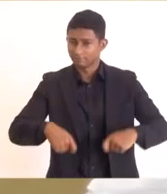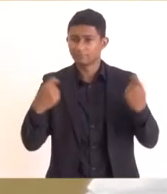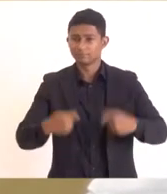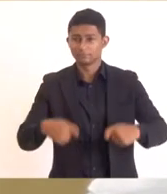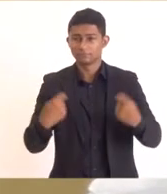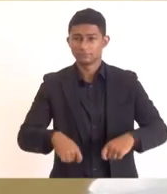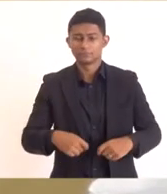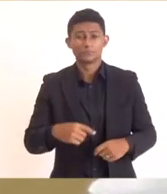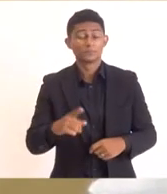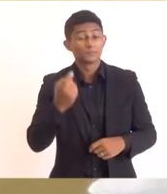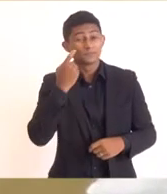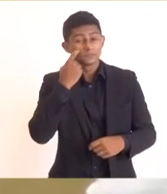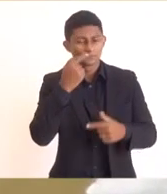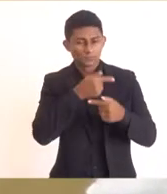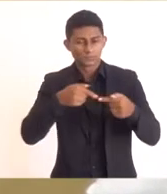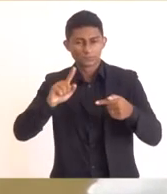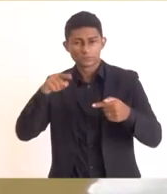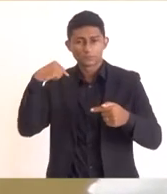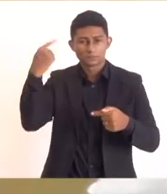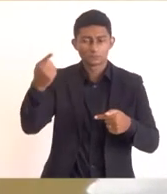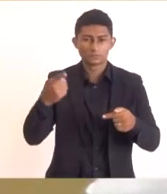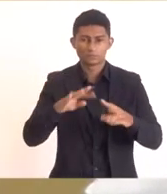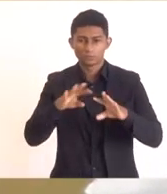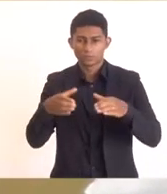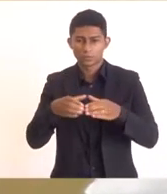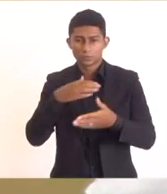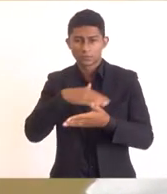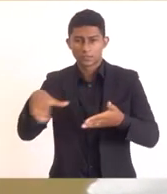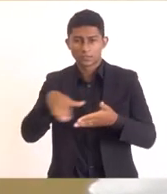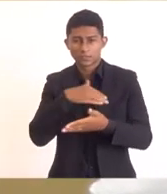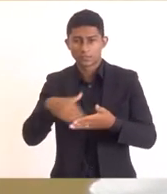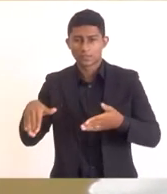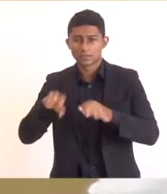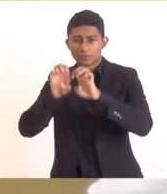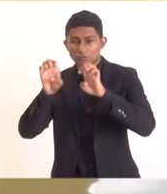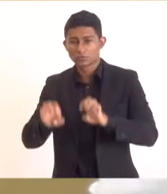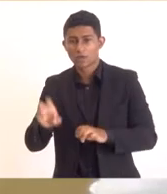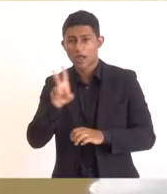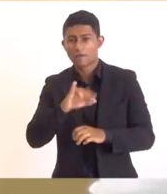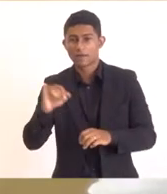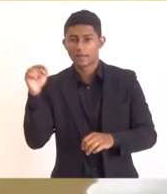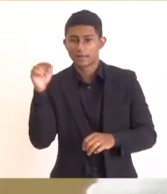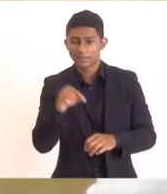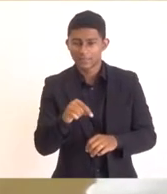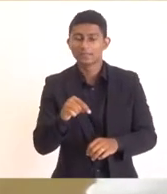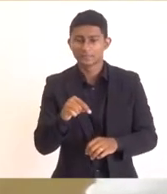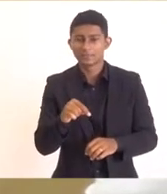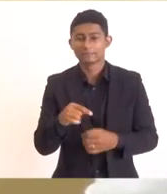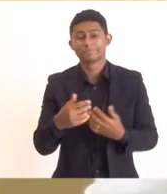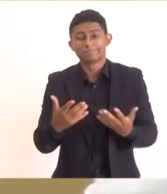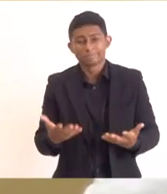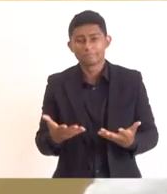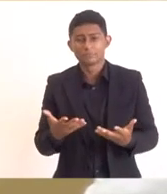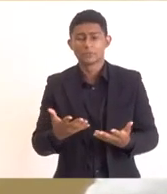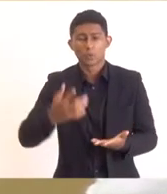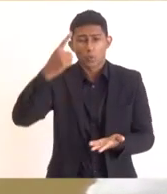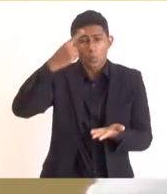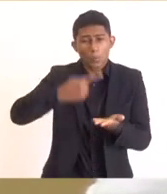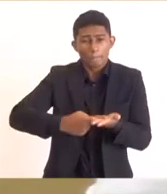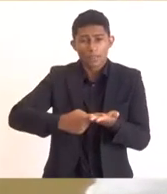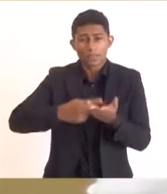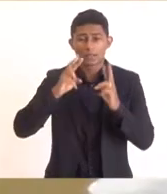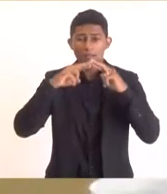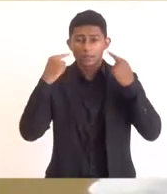Na próxima semana, uma equipe da Secretaria de Infraestrutura vai estar aqui na região. Então, depois, marcar, listar